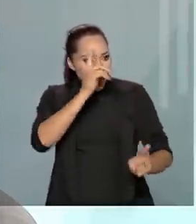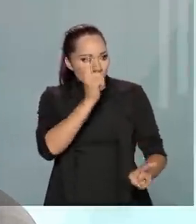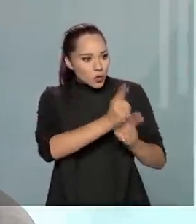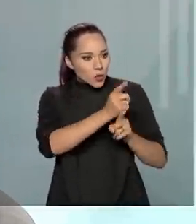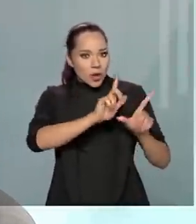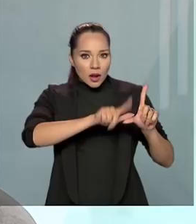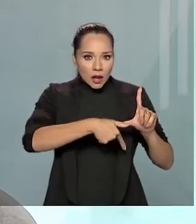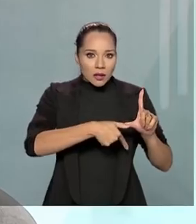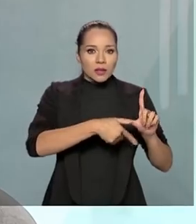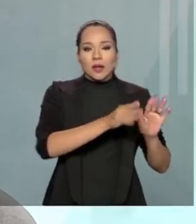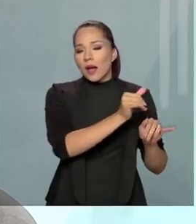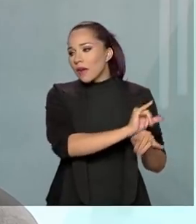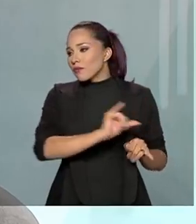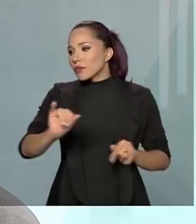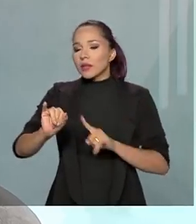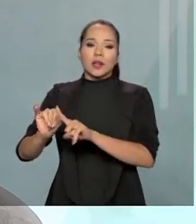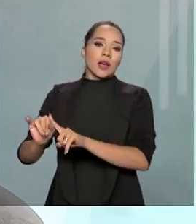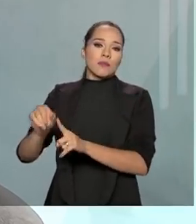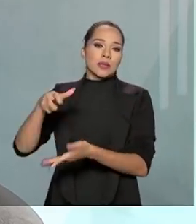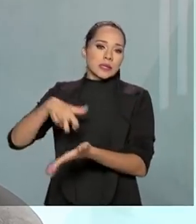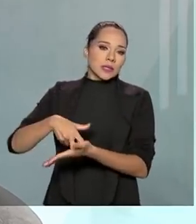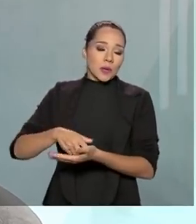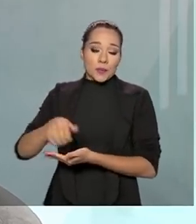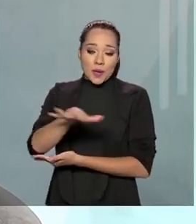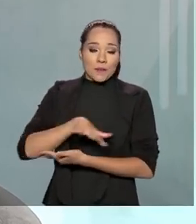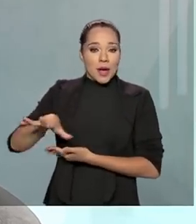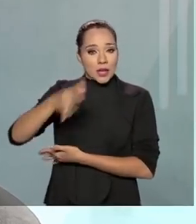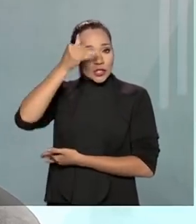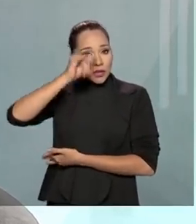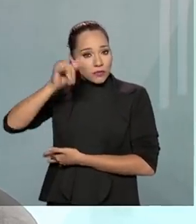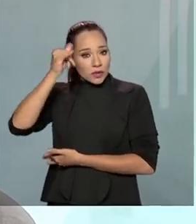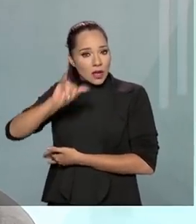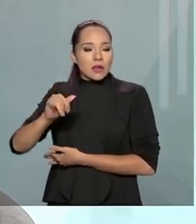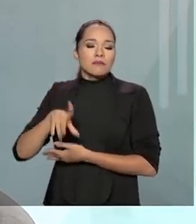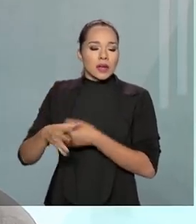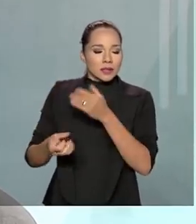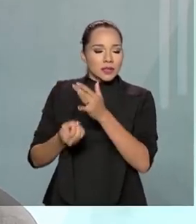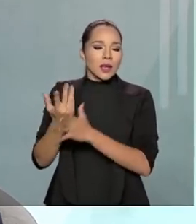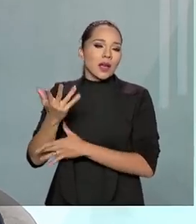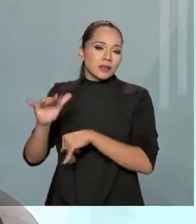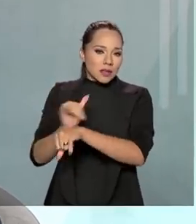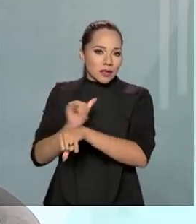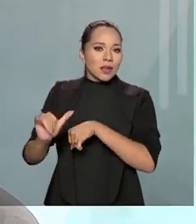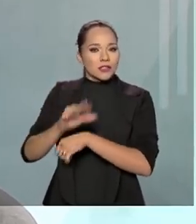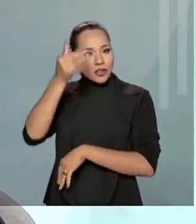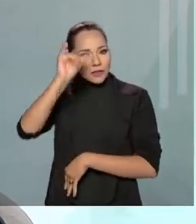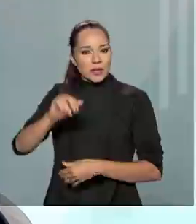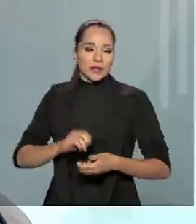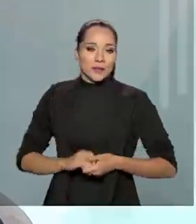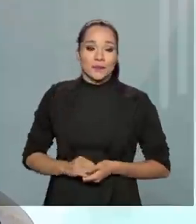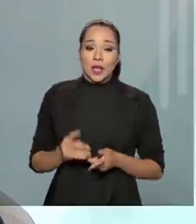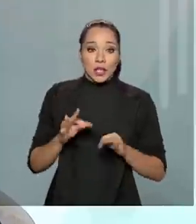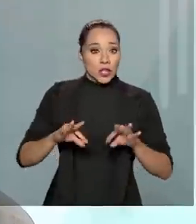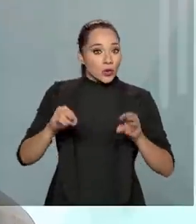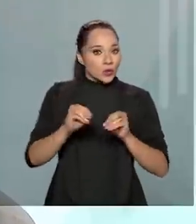irregularidade, encaminhado para a sanção. E também vai para a área de prevenção para criar mecanismos preventivos. Então, todo esse conjunto é